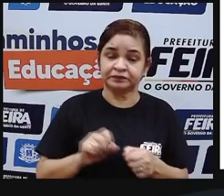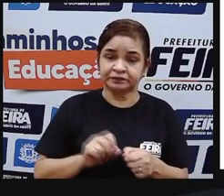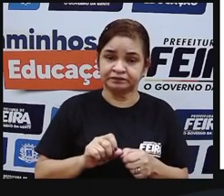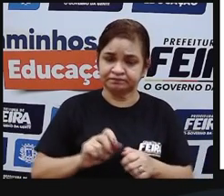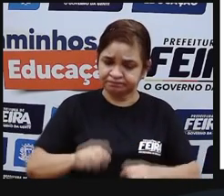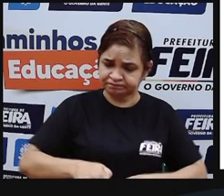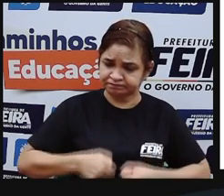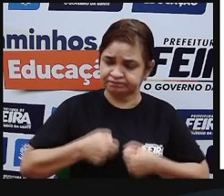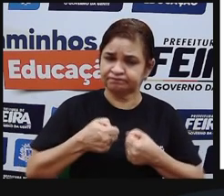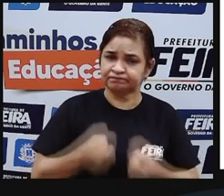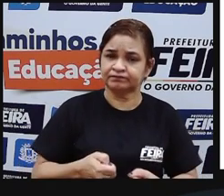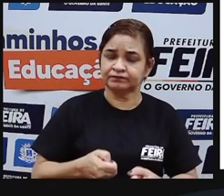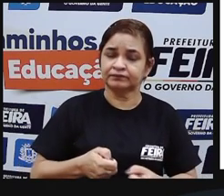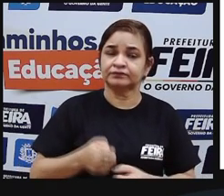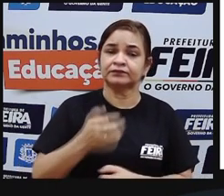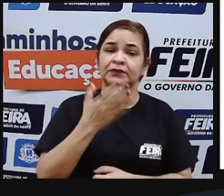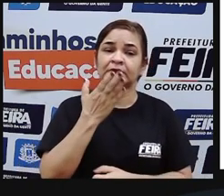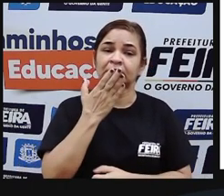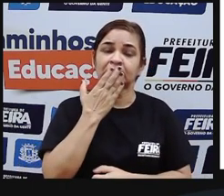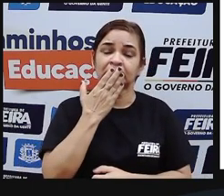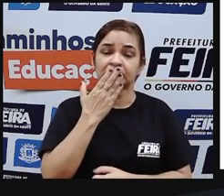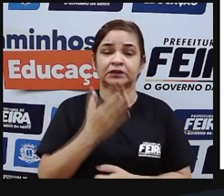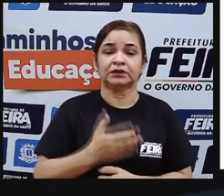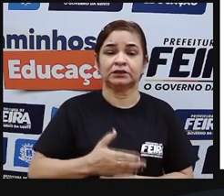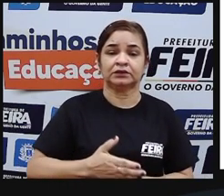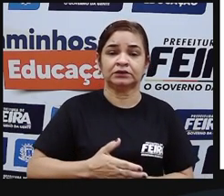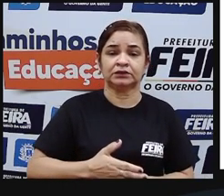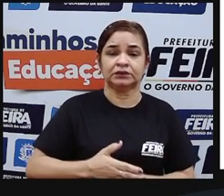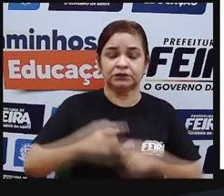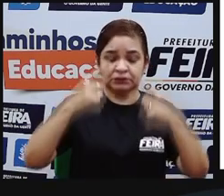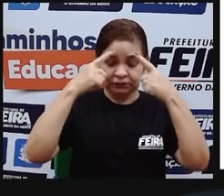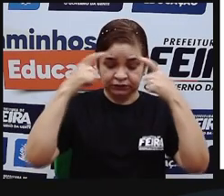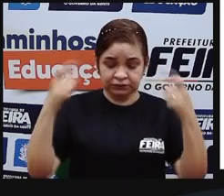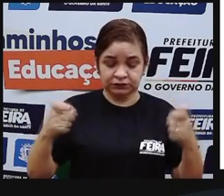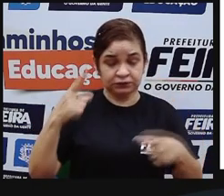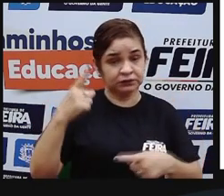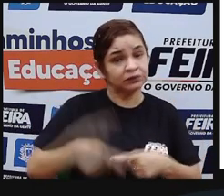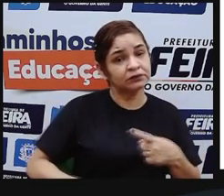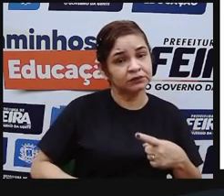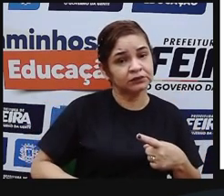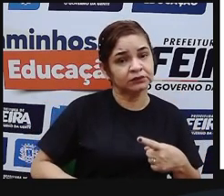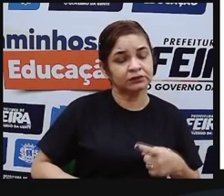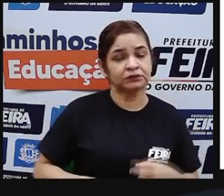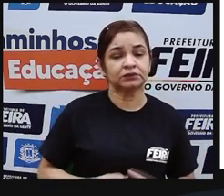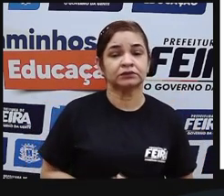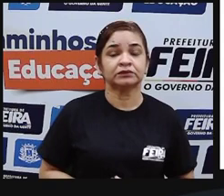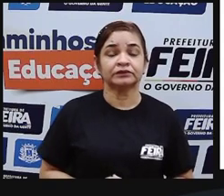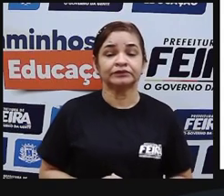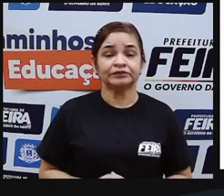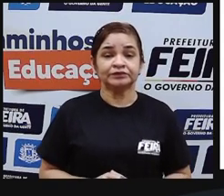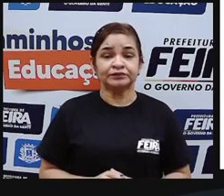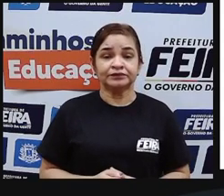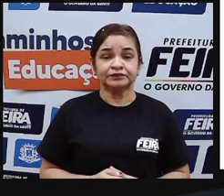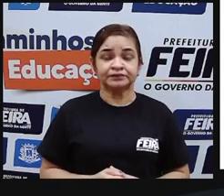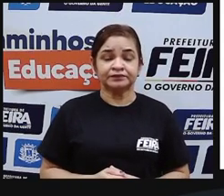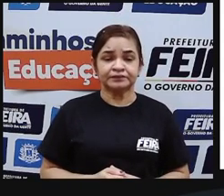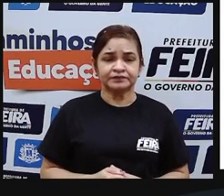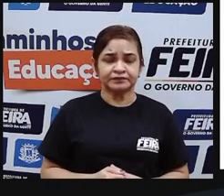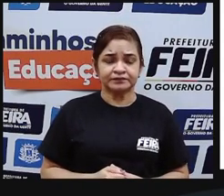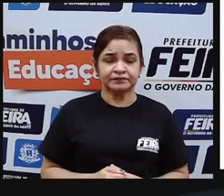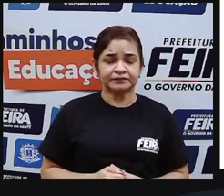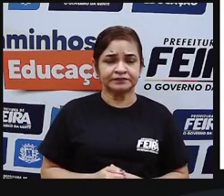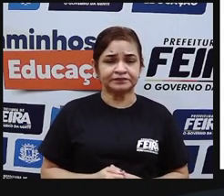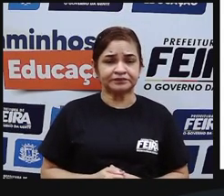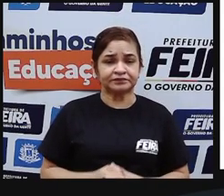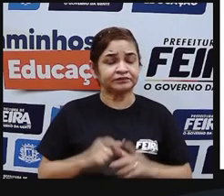resistência indígena e da luta contra a violência por eles sofrida. O legado deixado por esses